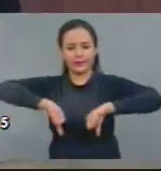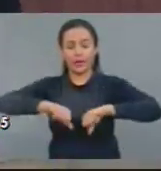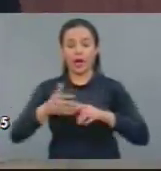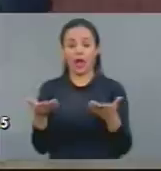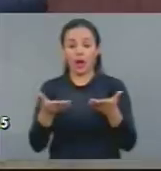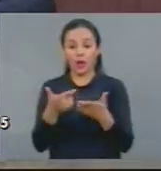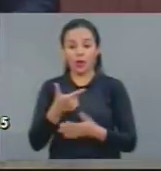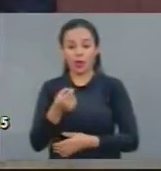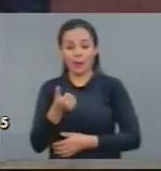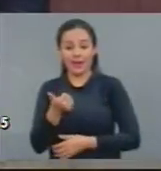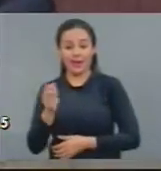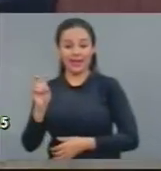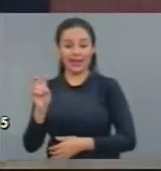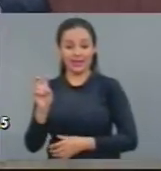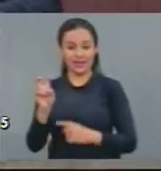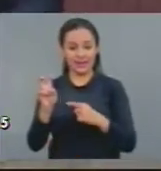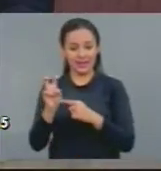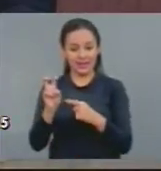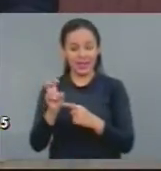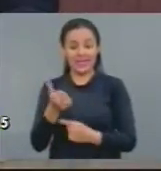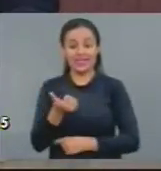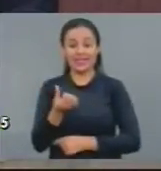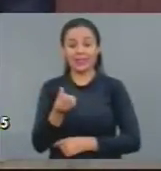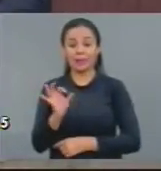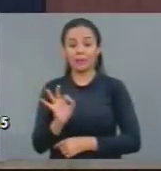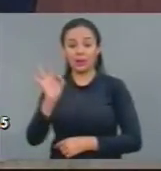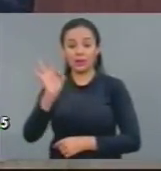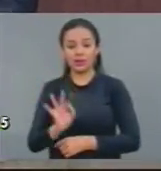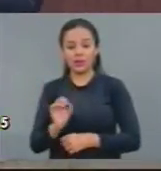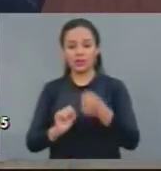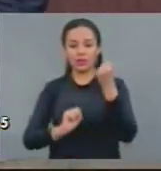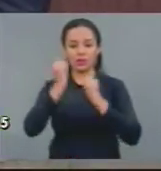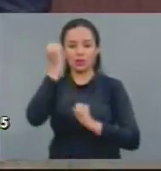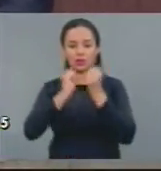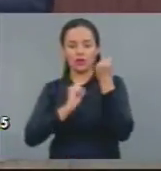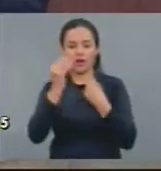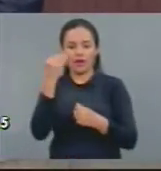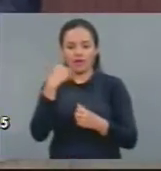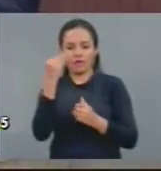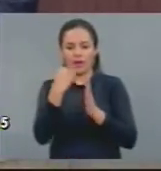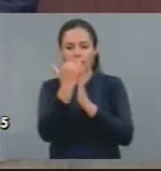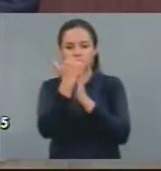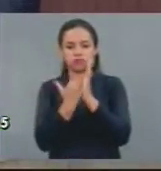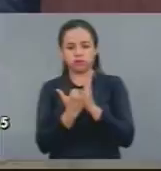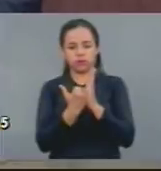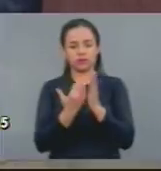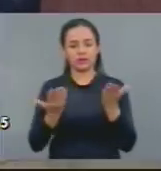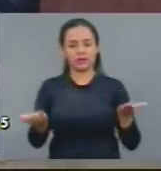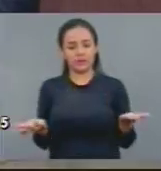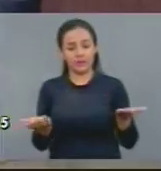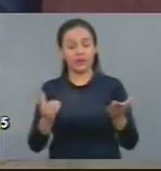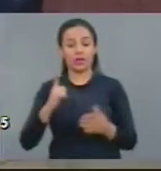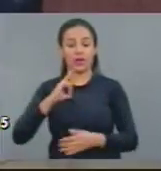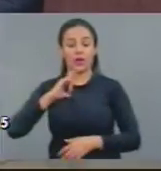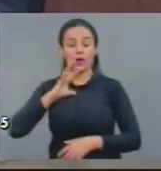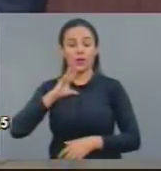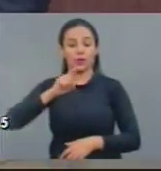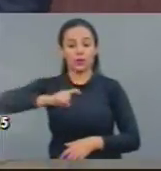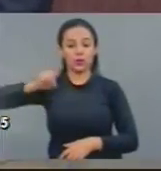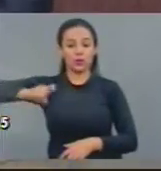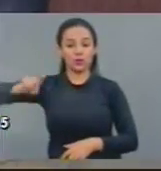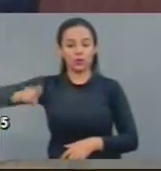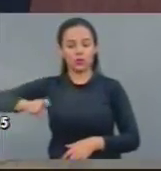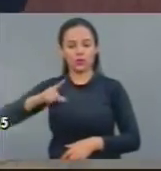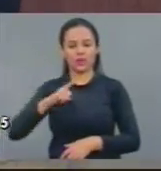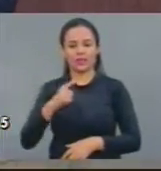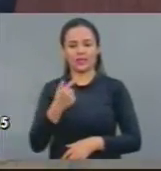ano houve queda da indústria em 16%, e tudo isso, o ajuste fiscal custou 70 bilhões,